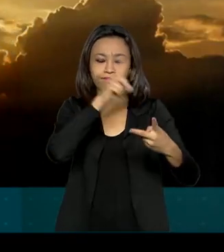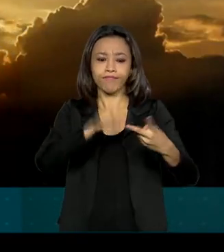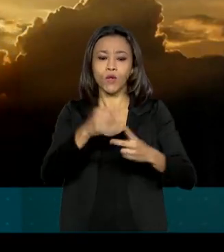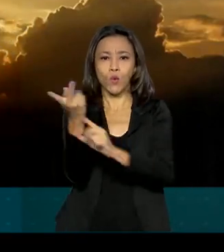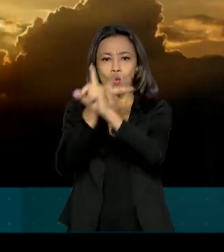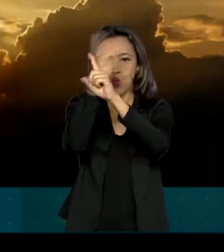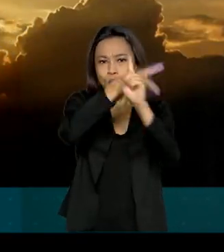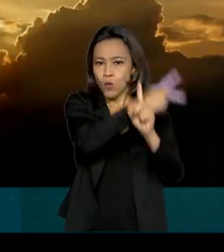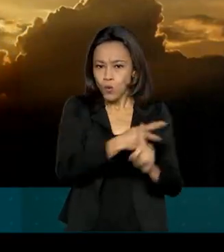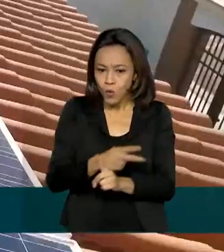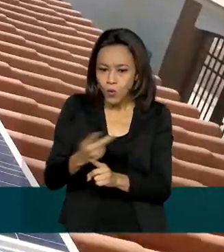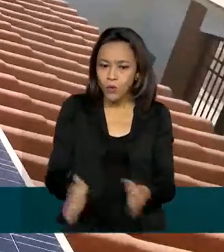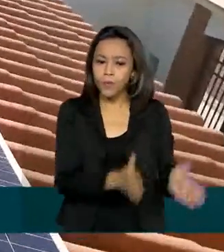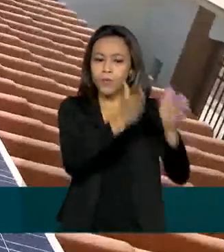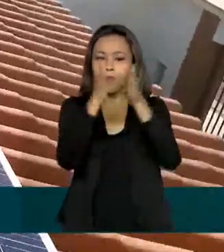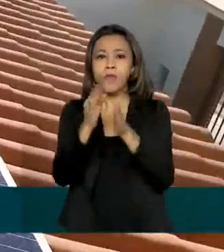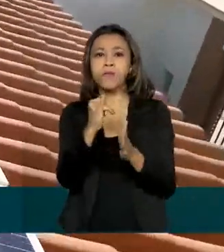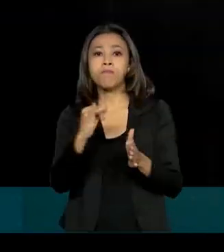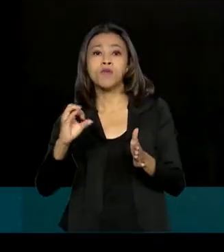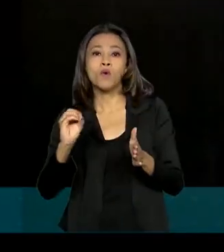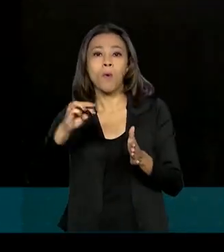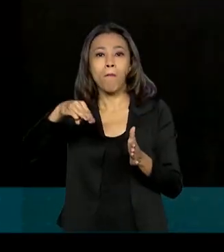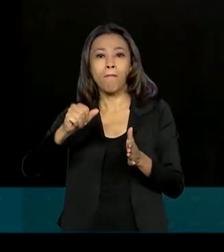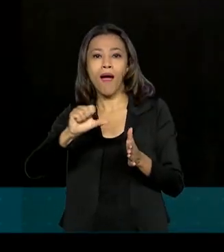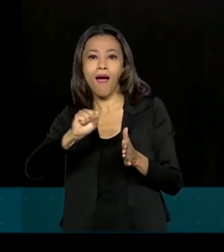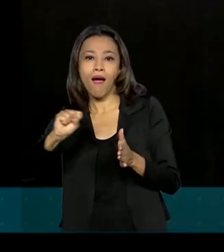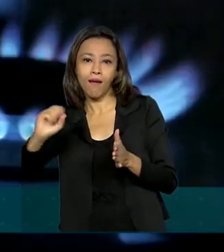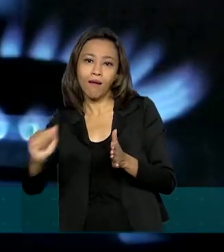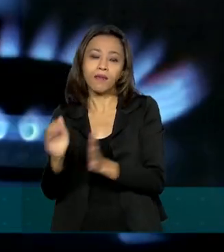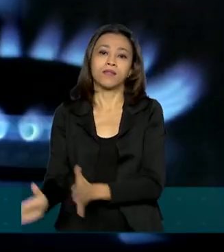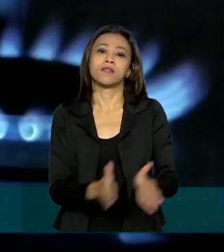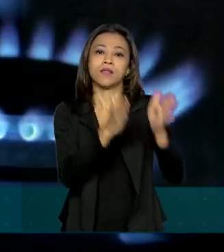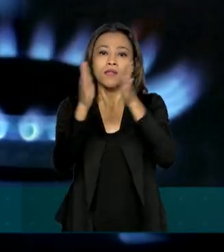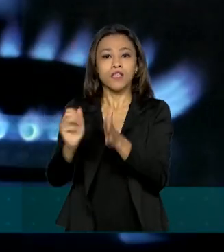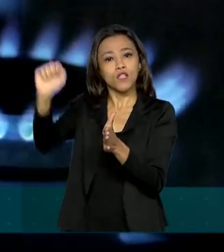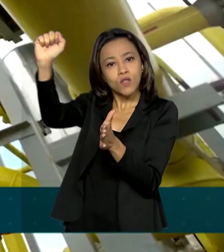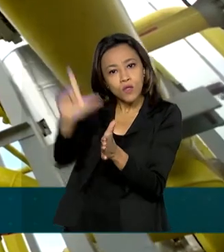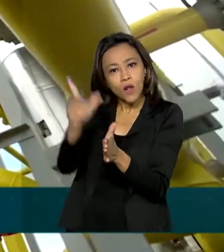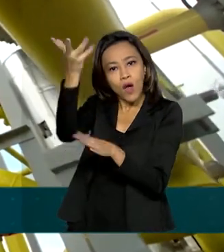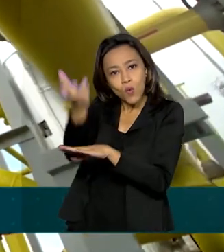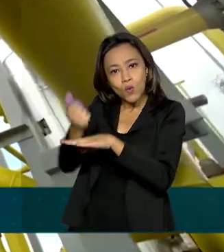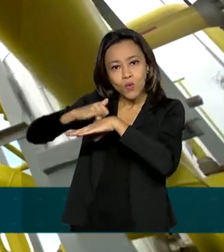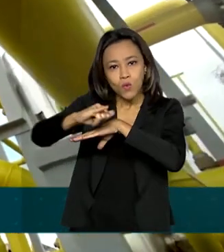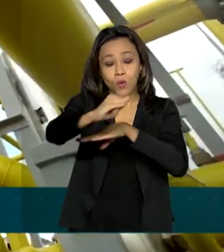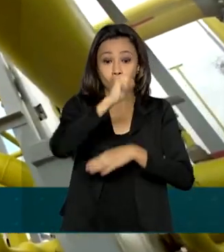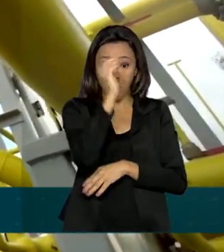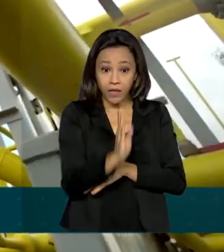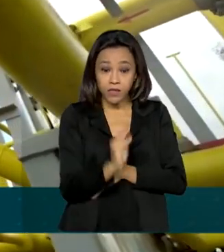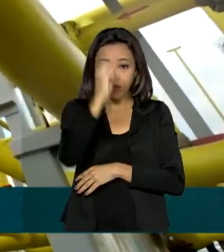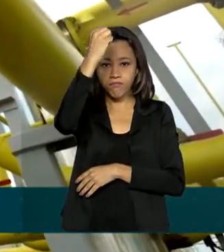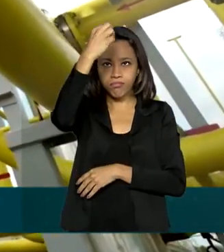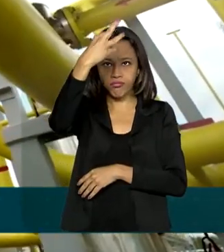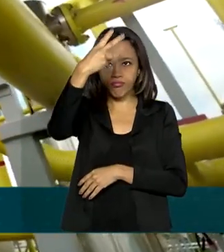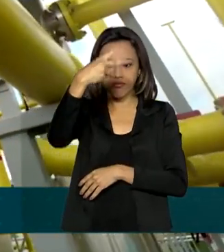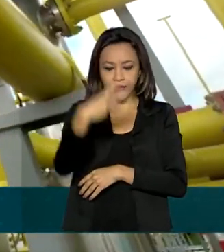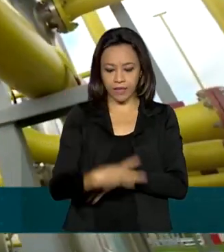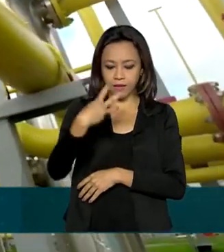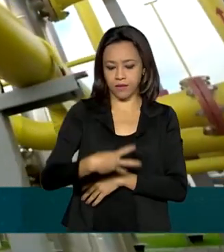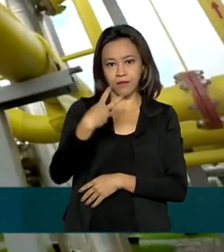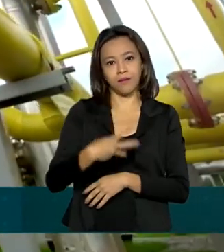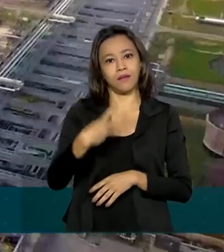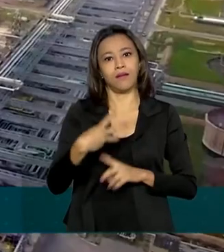eólica, biomassa e solar. O Brasil ocupa o terceiro lugar no ranking de fontes